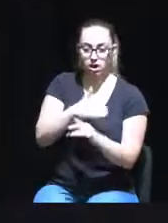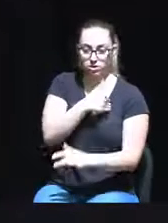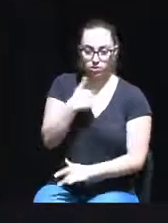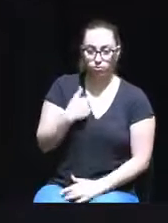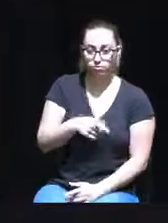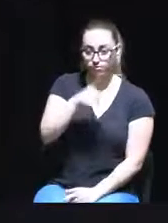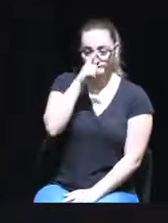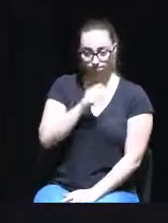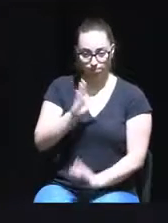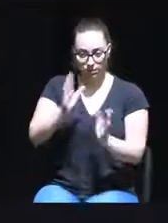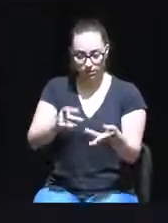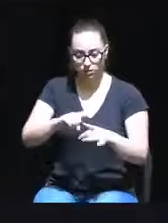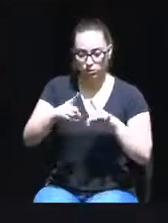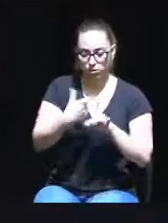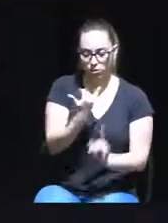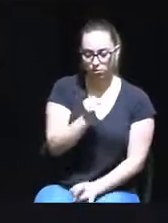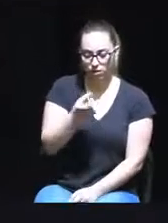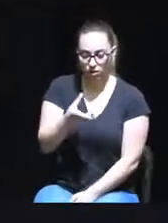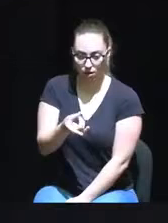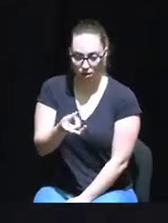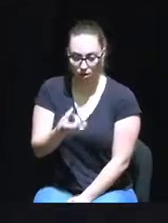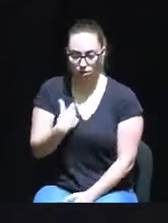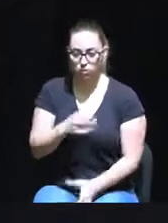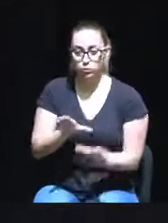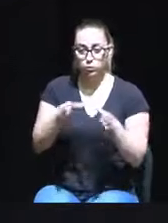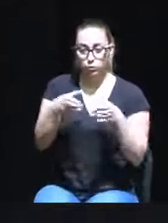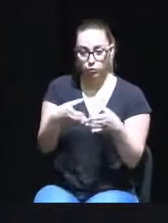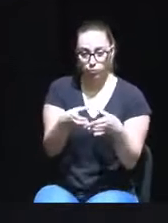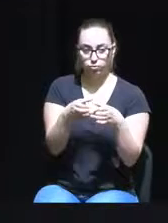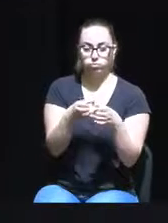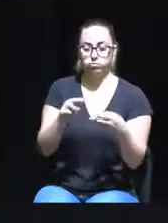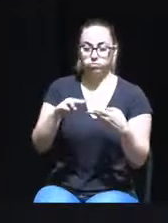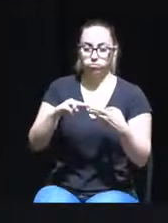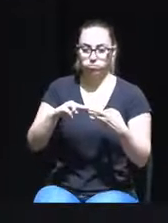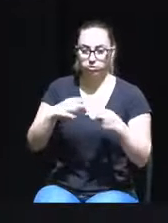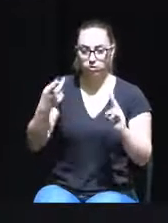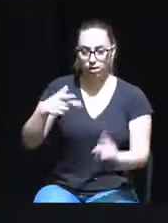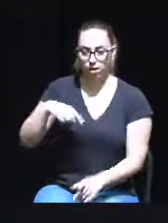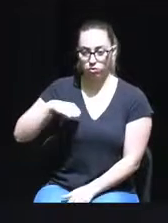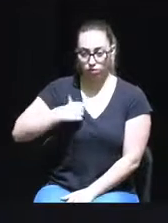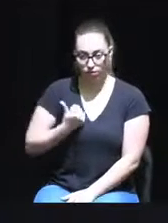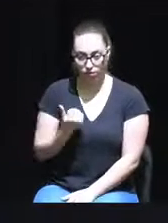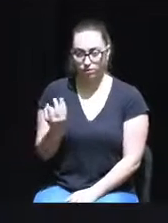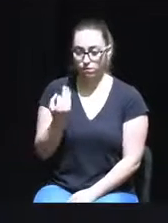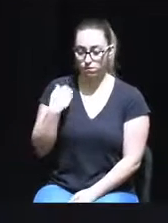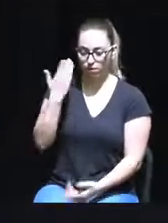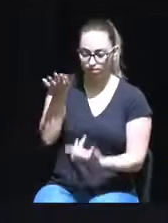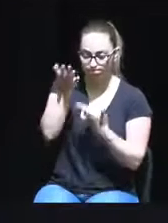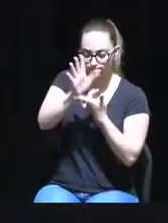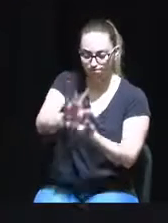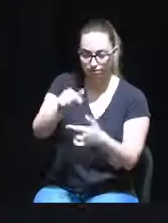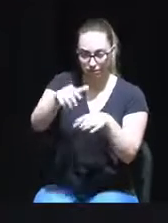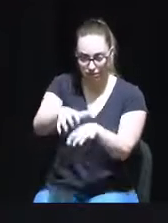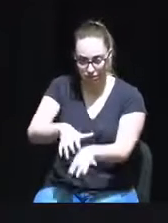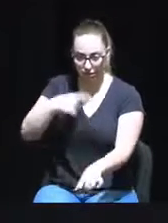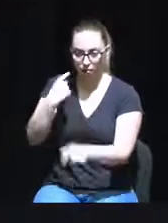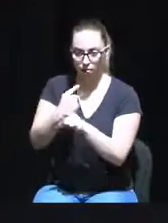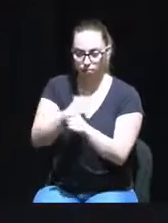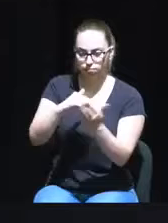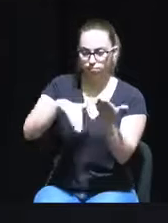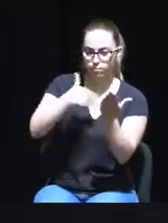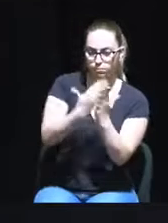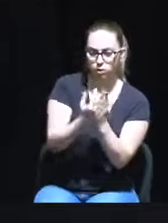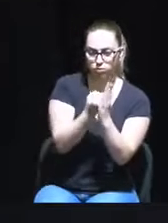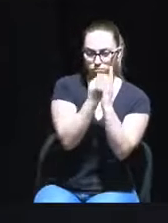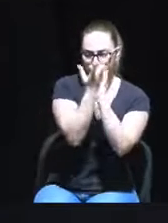Recorde-se que, em 2019, o Grupo Municipal do PEV havia apresentado neste plenário várias propostas para